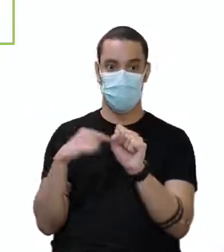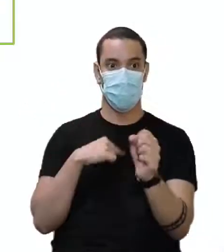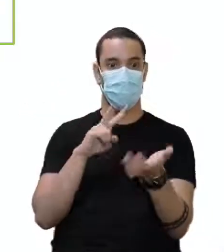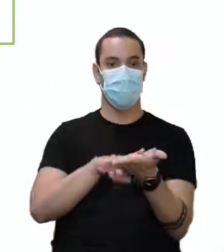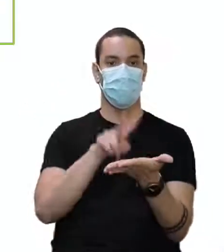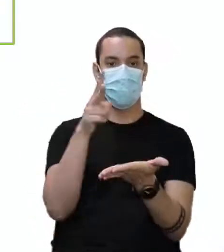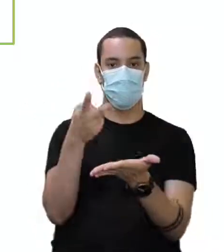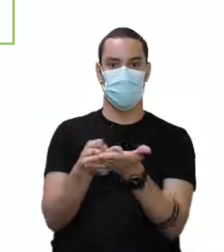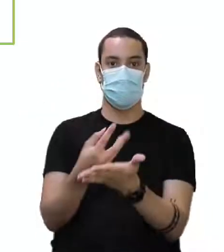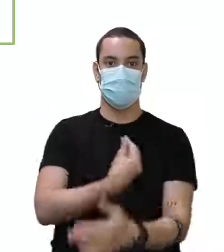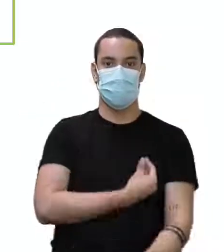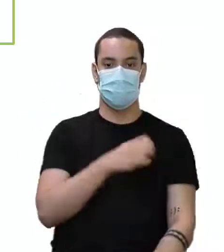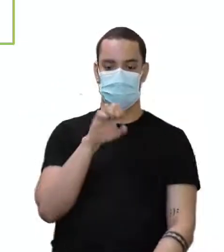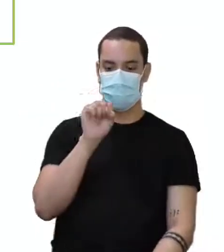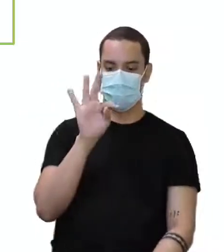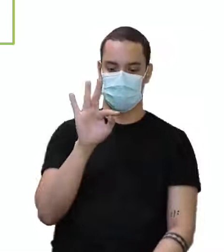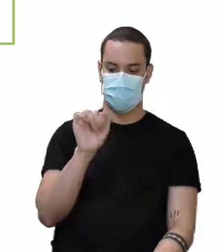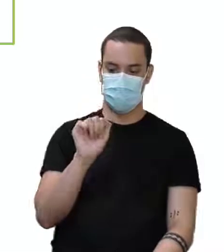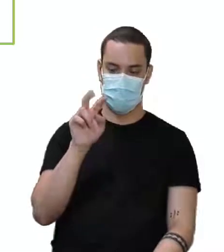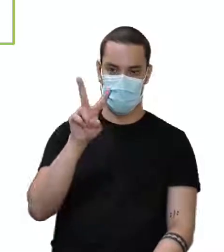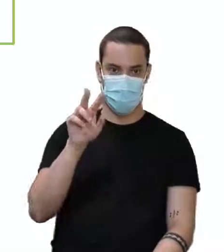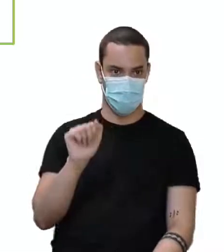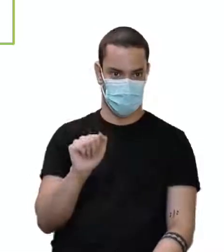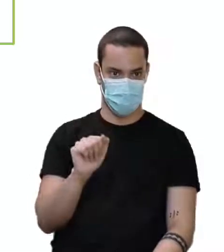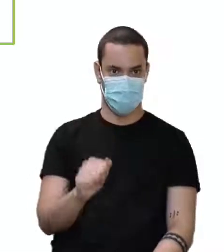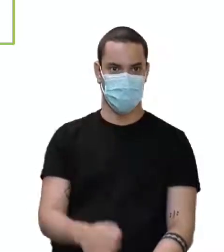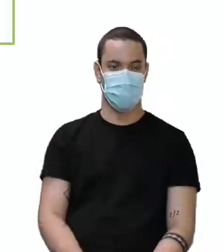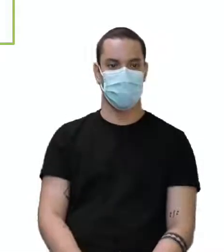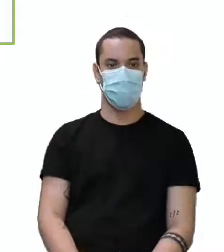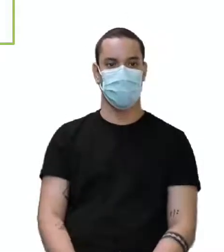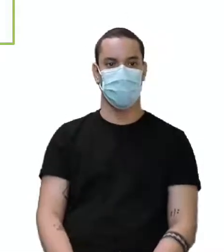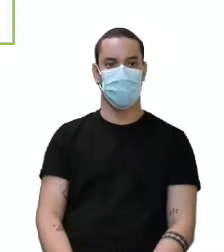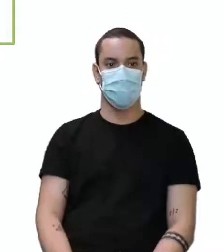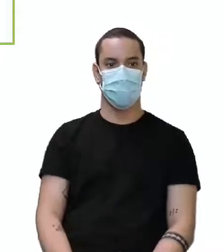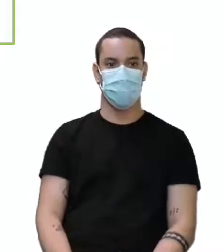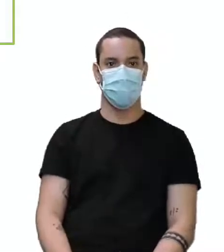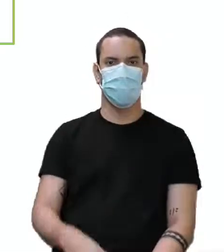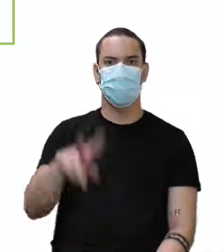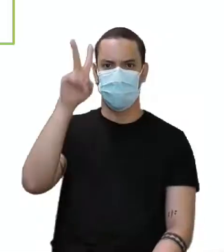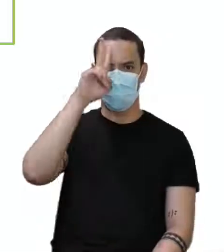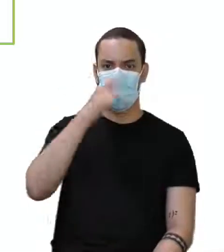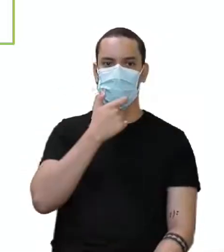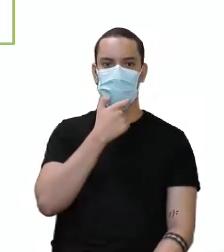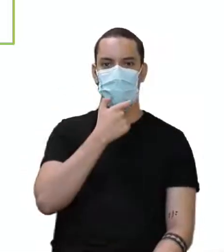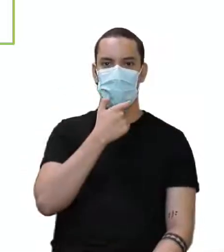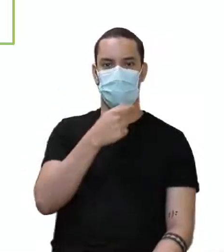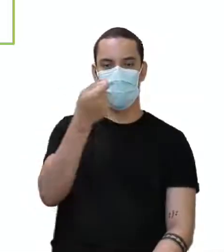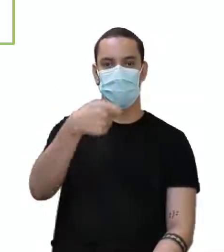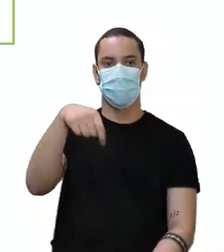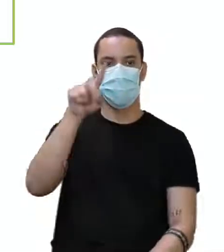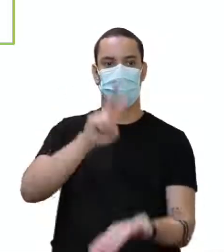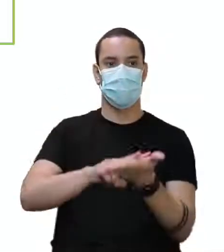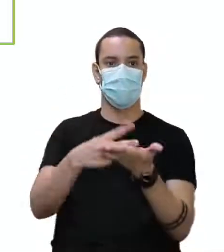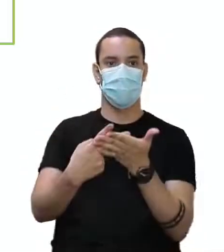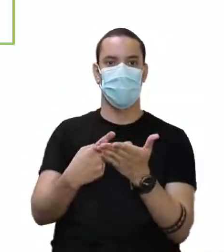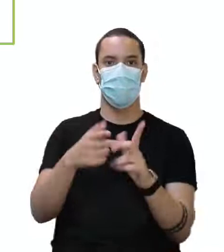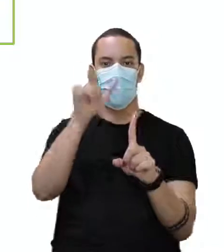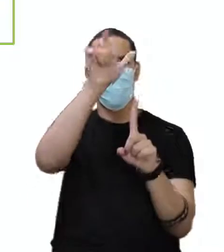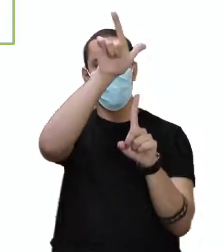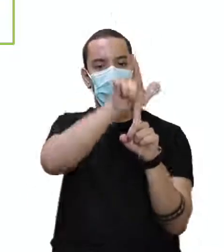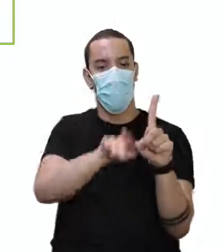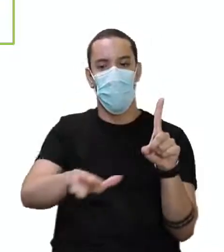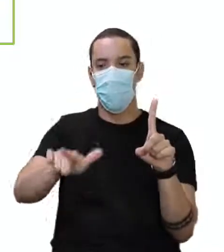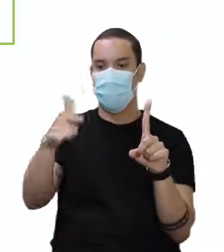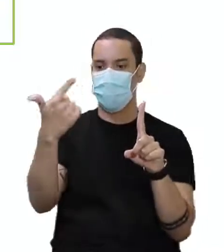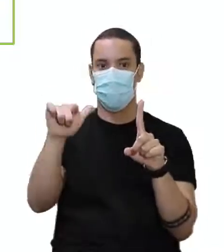traduzir estava. Eu não vou traduzir esse it. Porque lembra que no inglês não tem essa questão do sujeito oculto? Então,